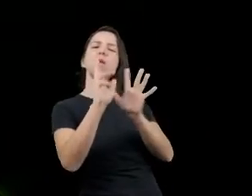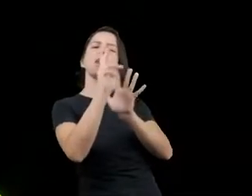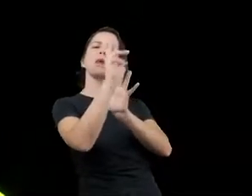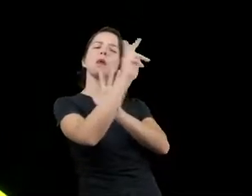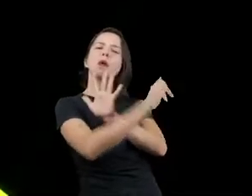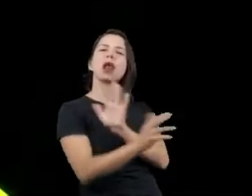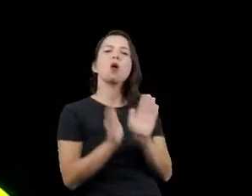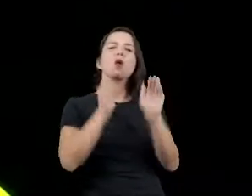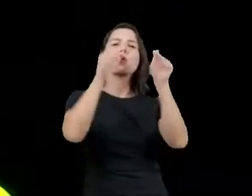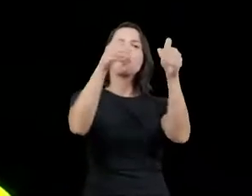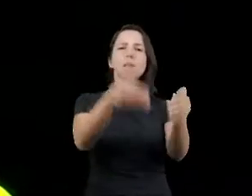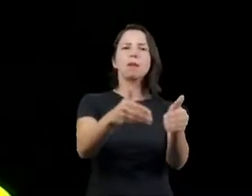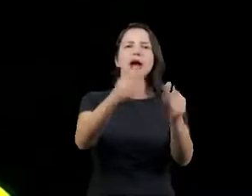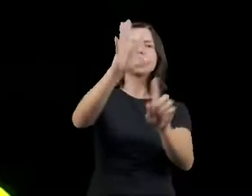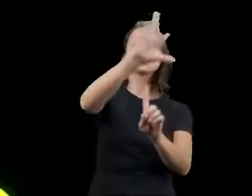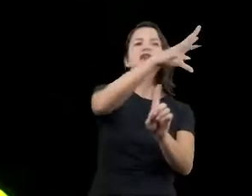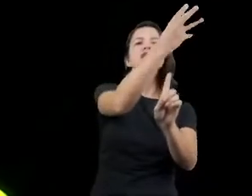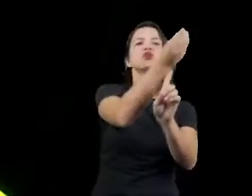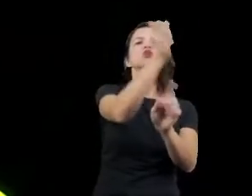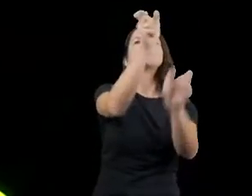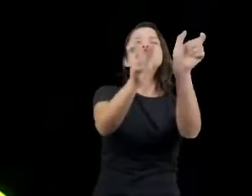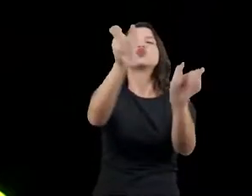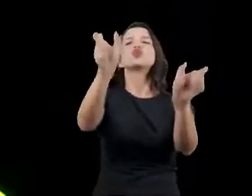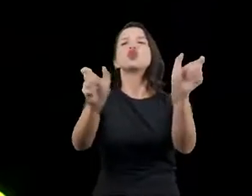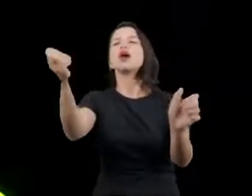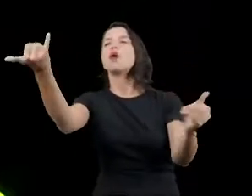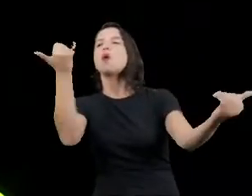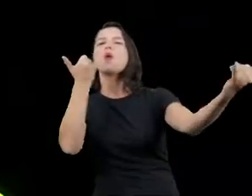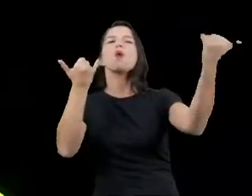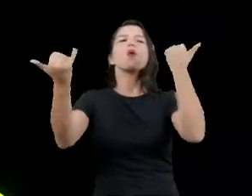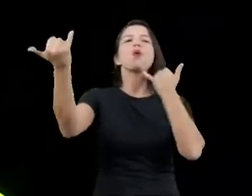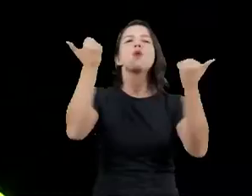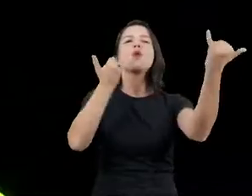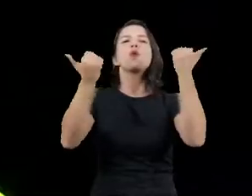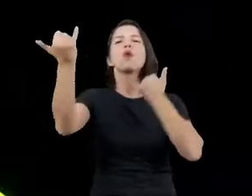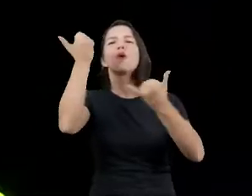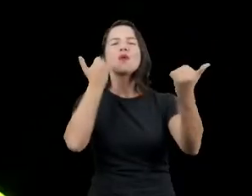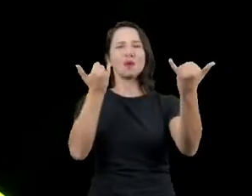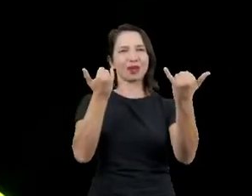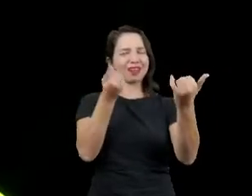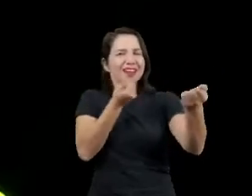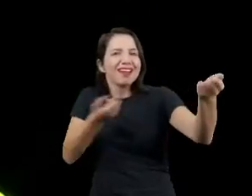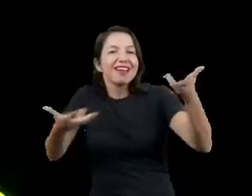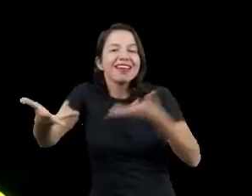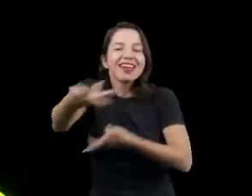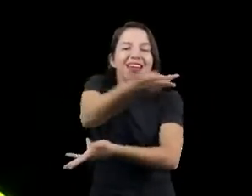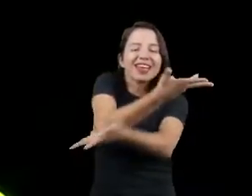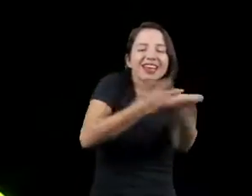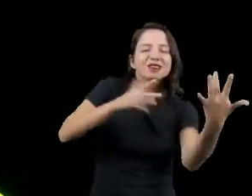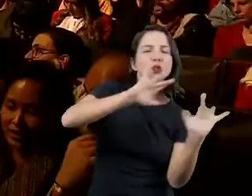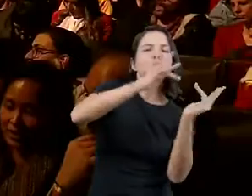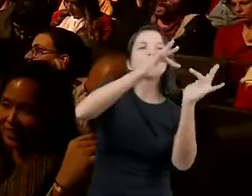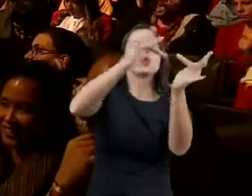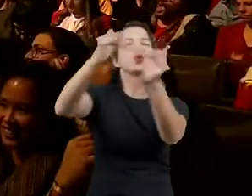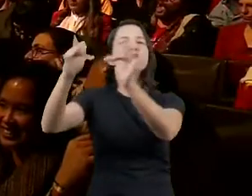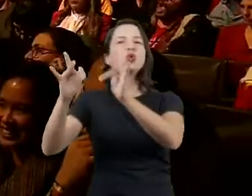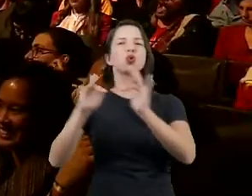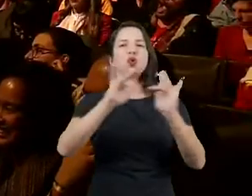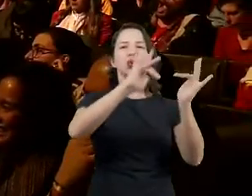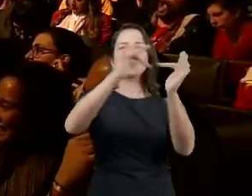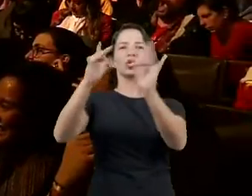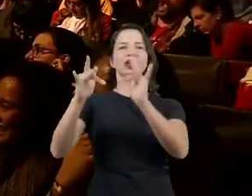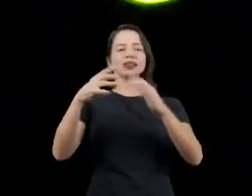interagindo. Então, estou muito feliz de estar aqui com todos vocês. Se na primeira eleição